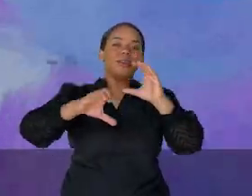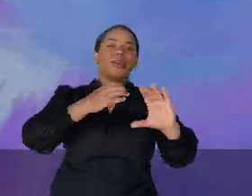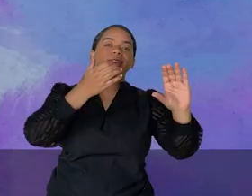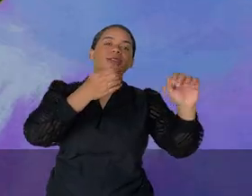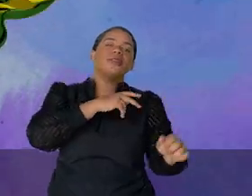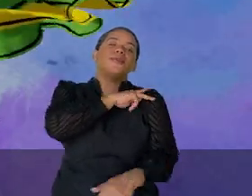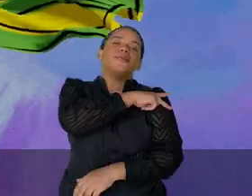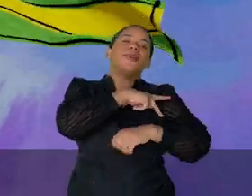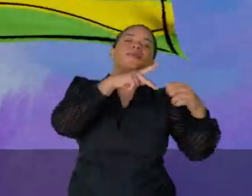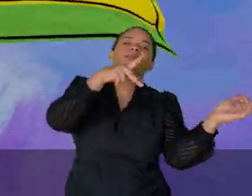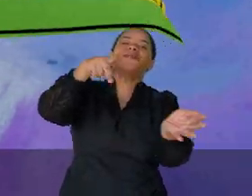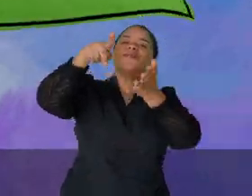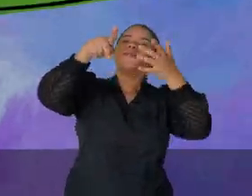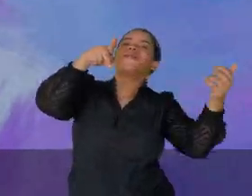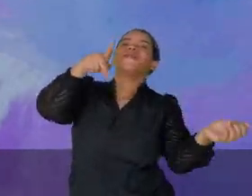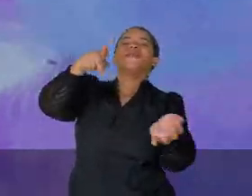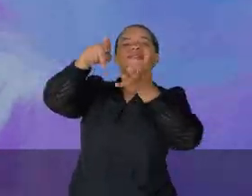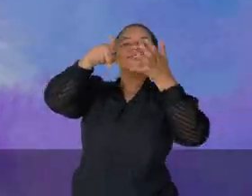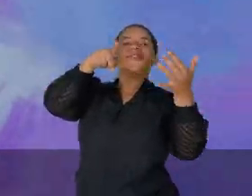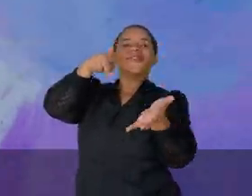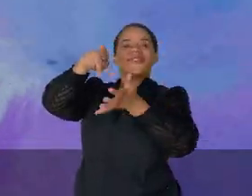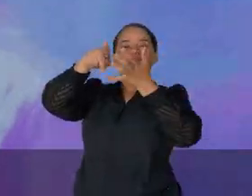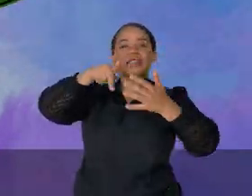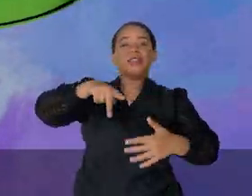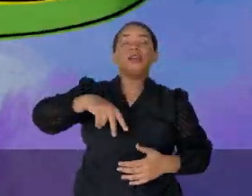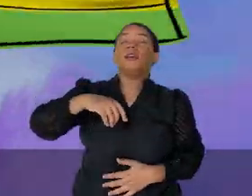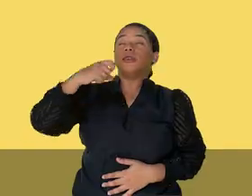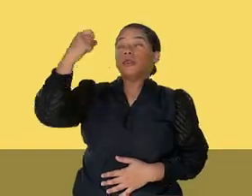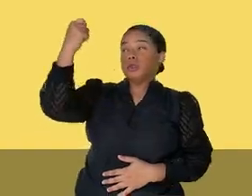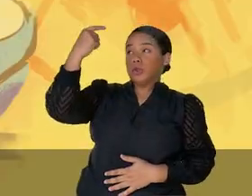teu canto de exaltação.